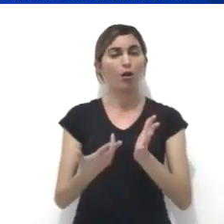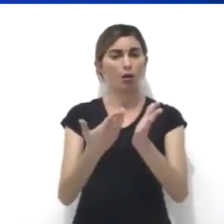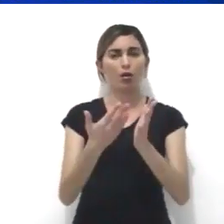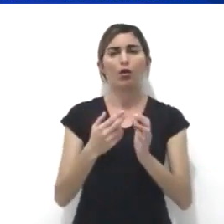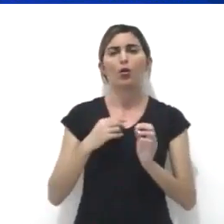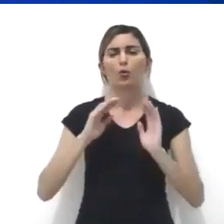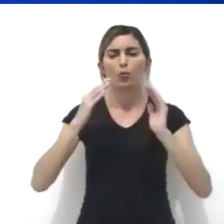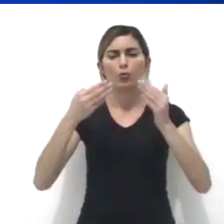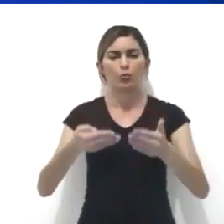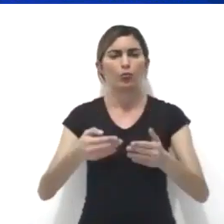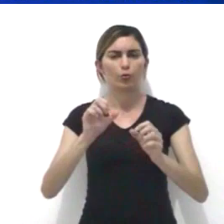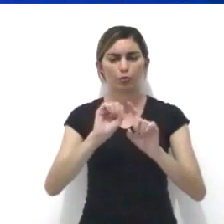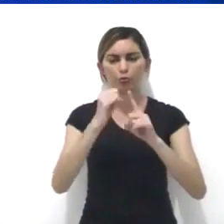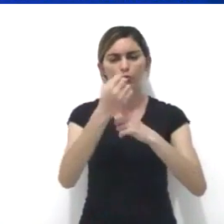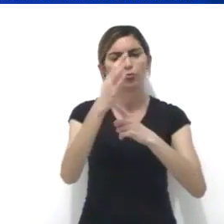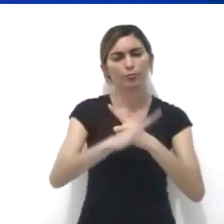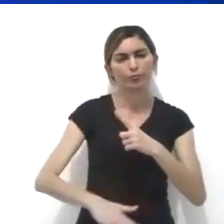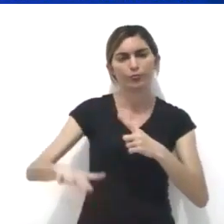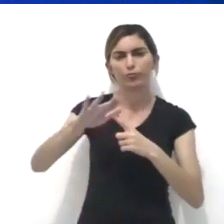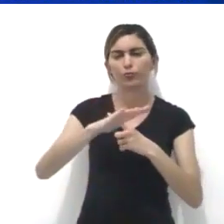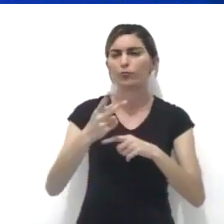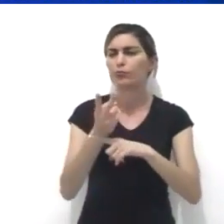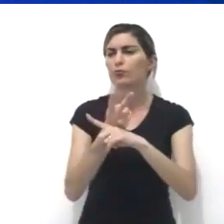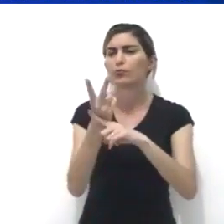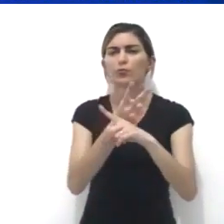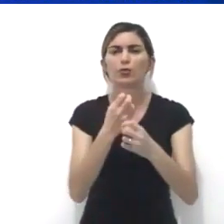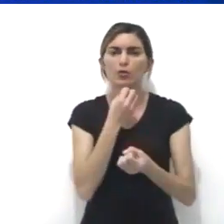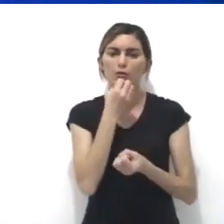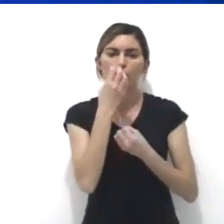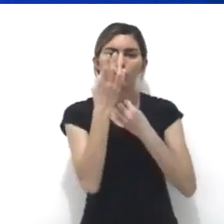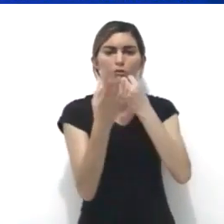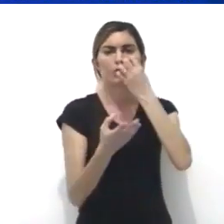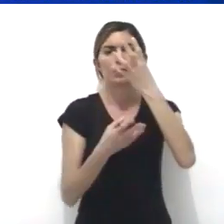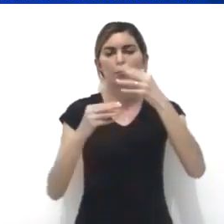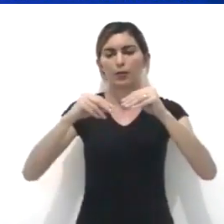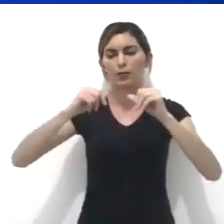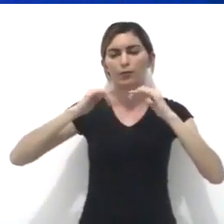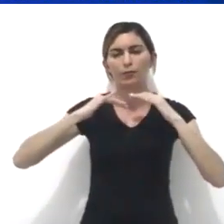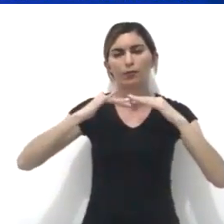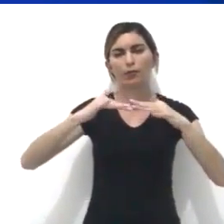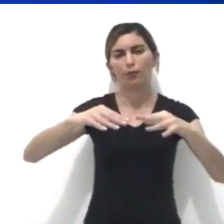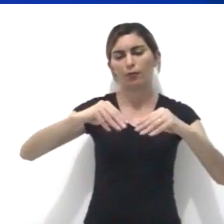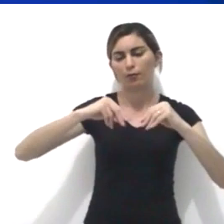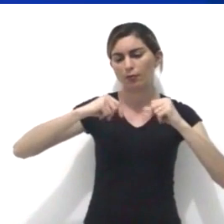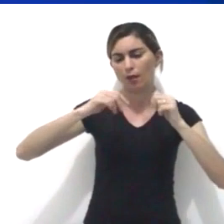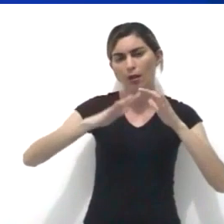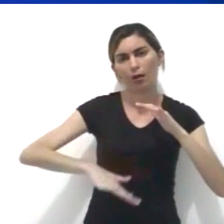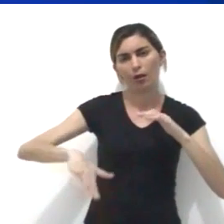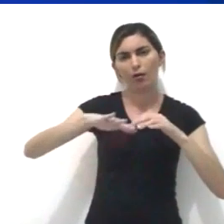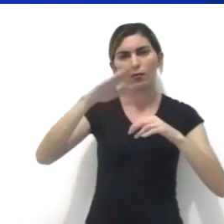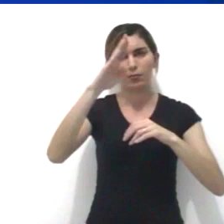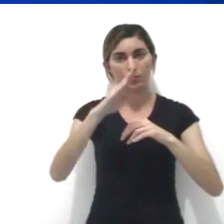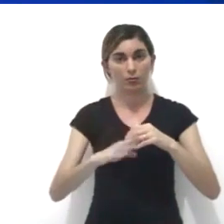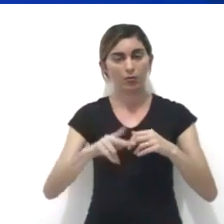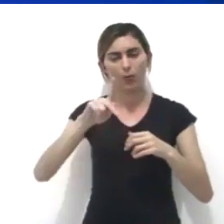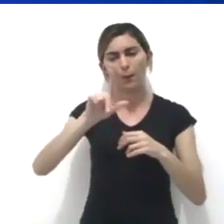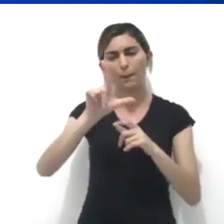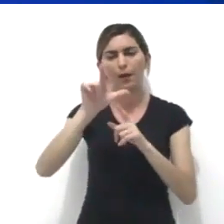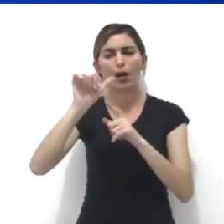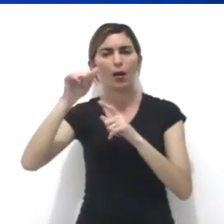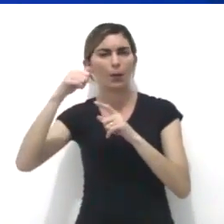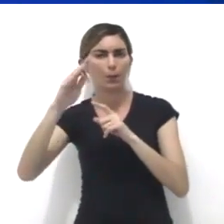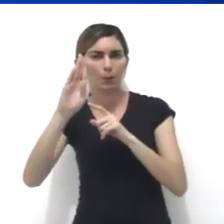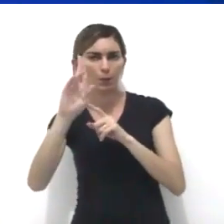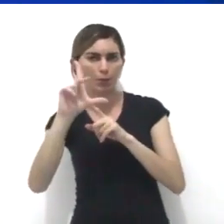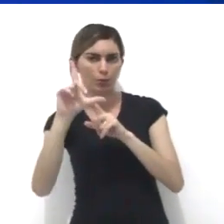se concentra na temática social e na busca de exprimir a terra brasileira. Pablo Picasso, pintor